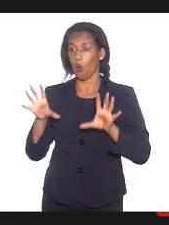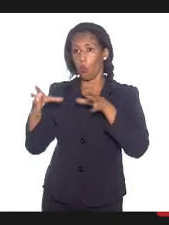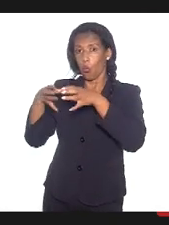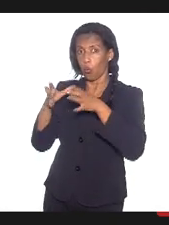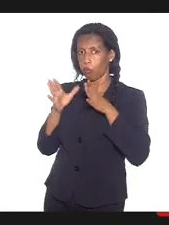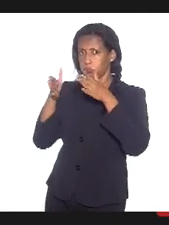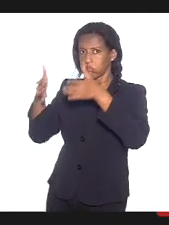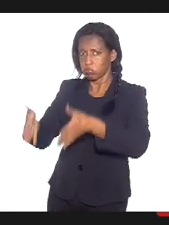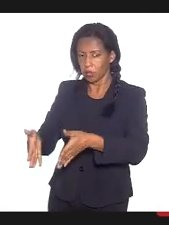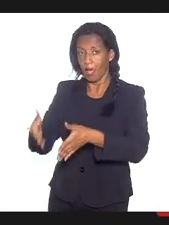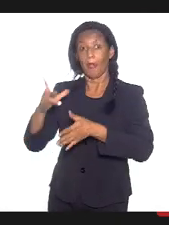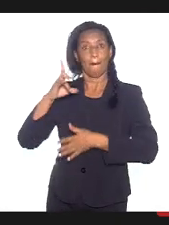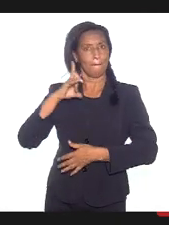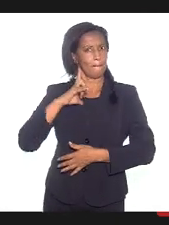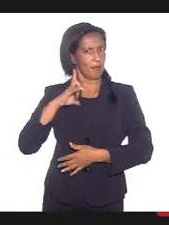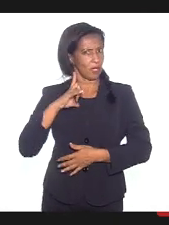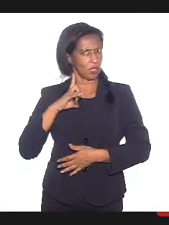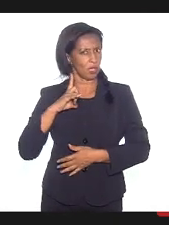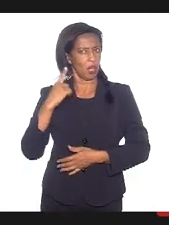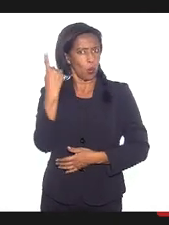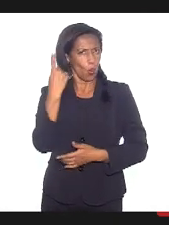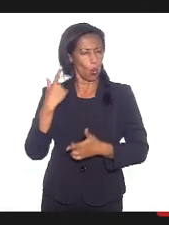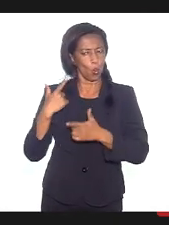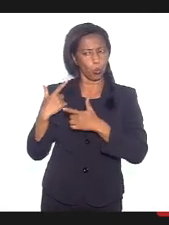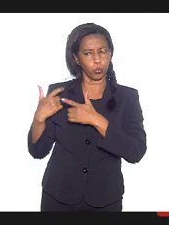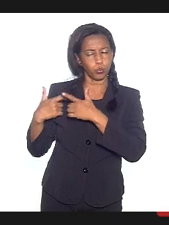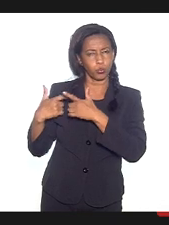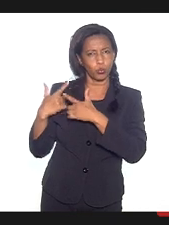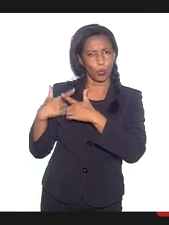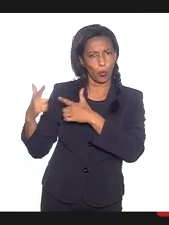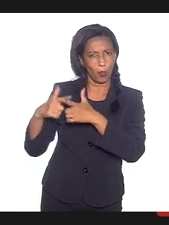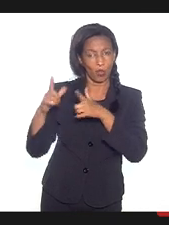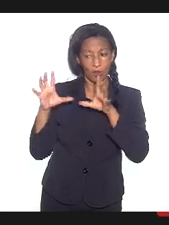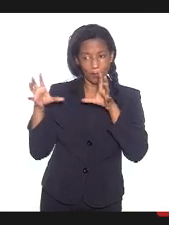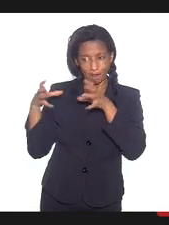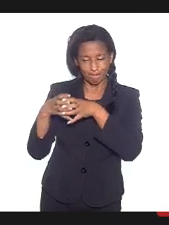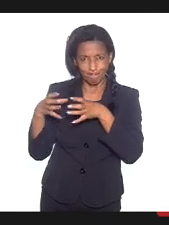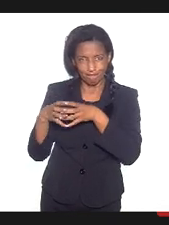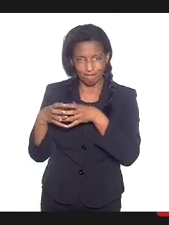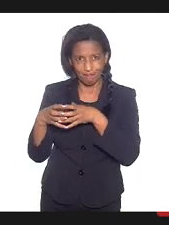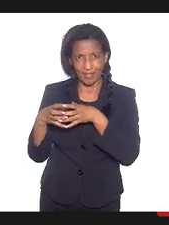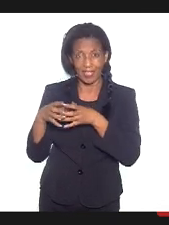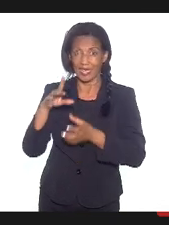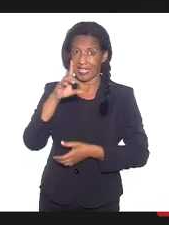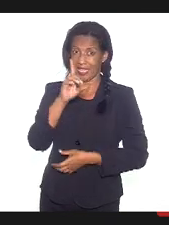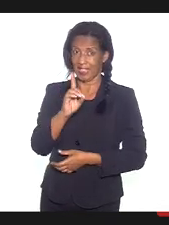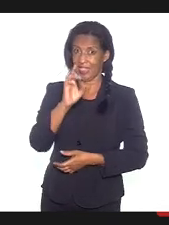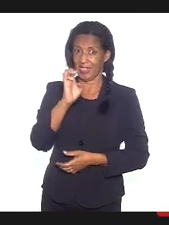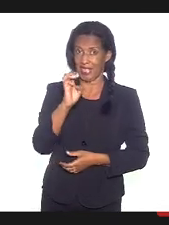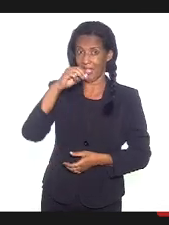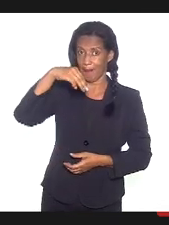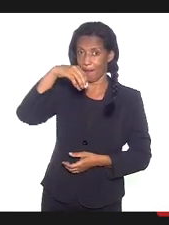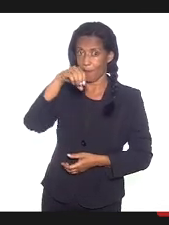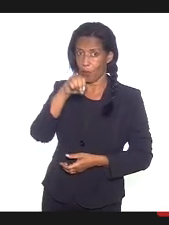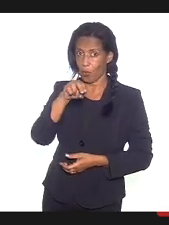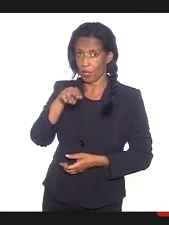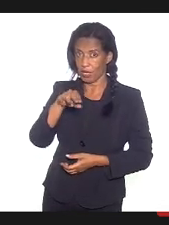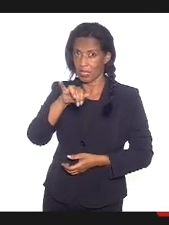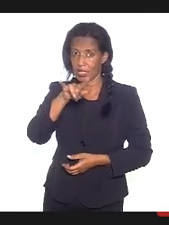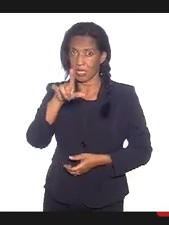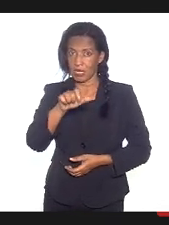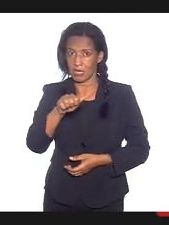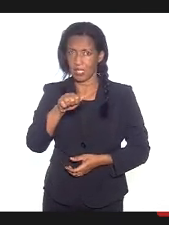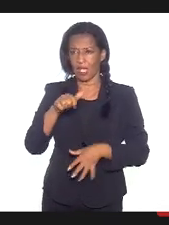sim, que existe um conflito específico de um certo segmento religioso que demoniza as